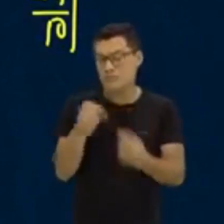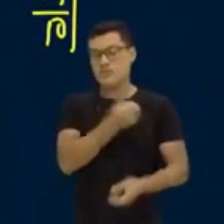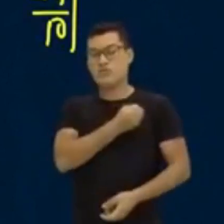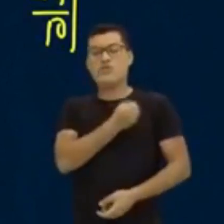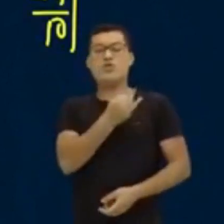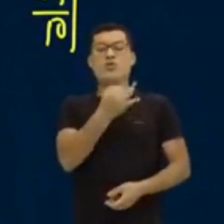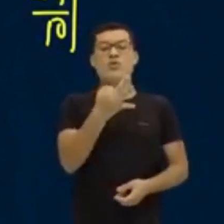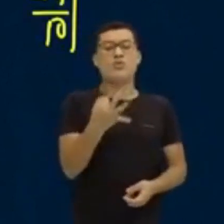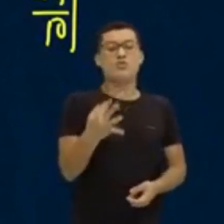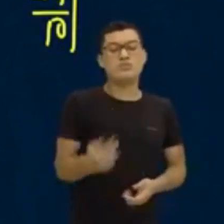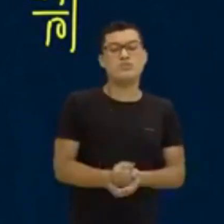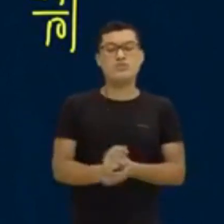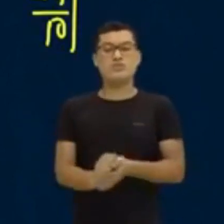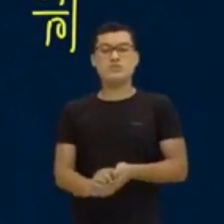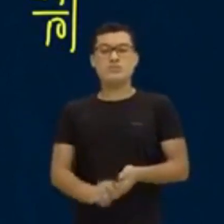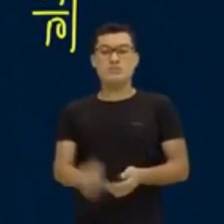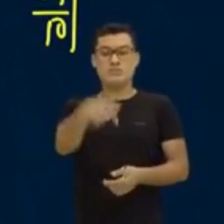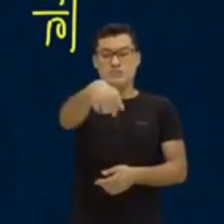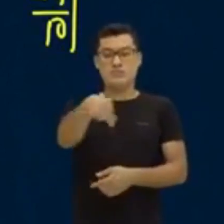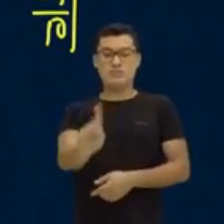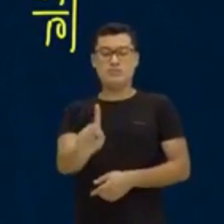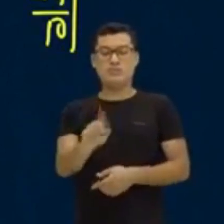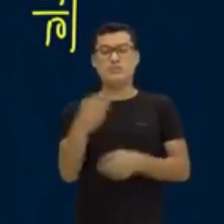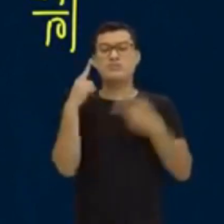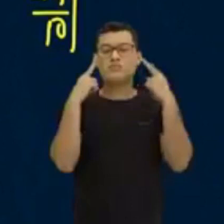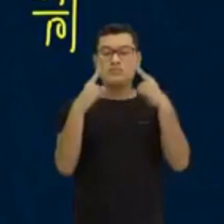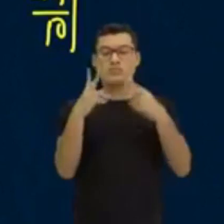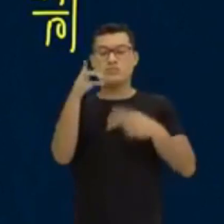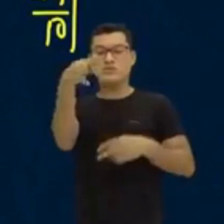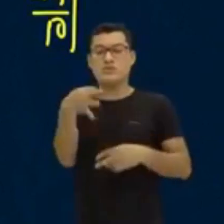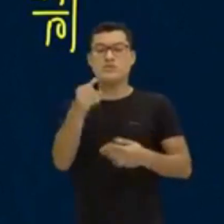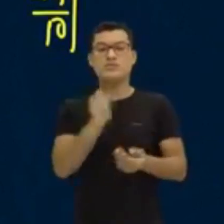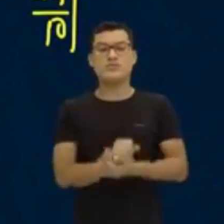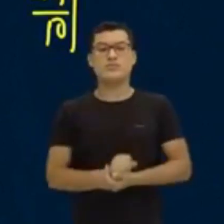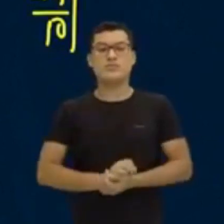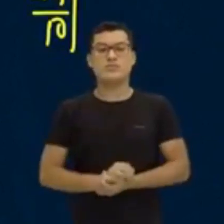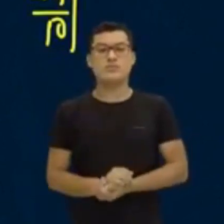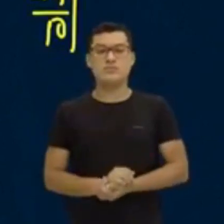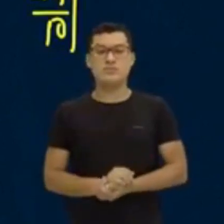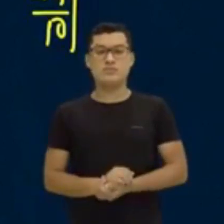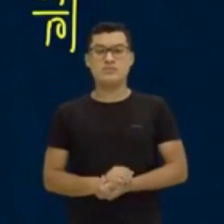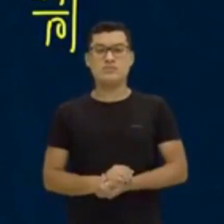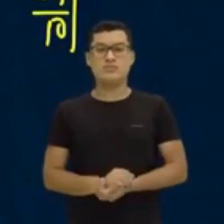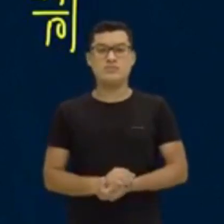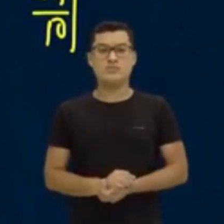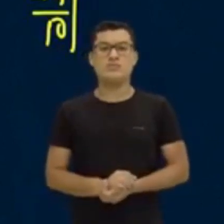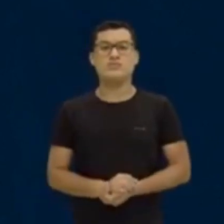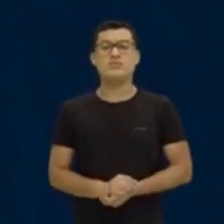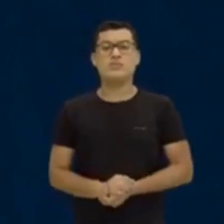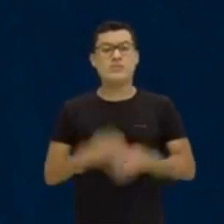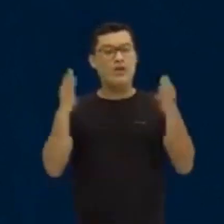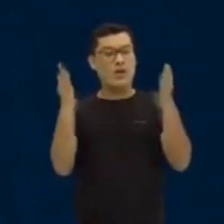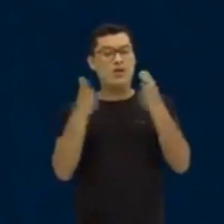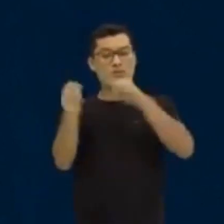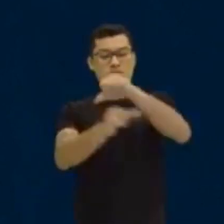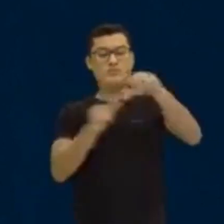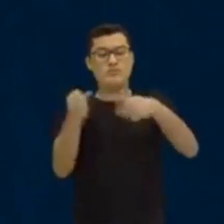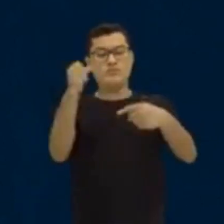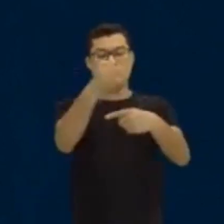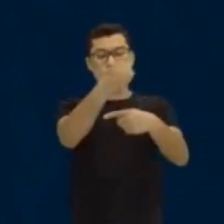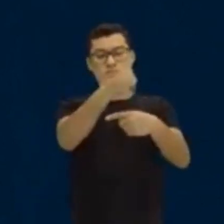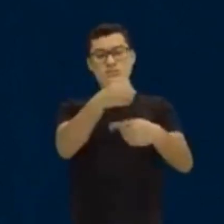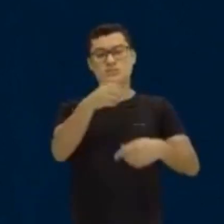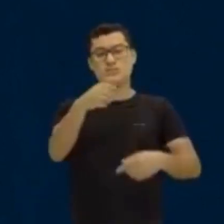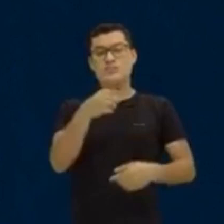racional, certo? Vamos ver agora o próximo caso, que é transformar agora o decimal em